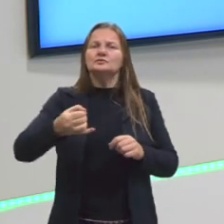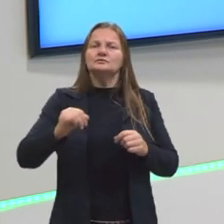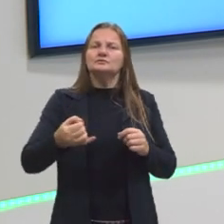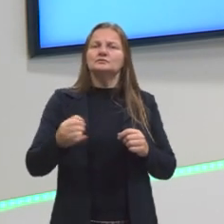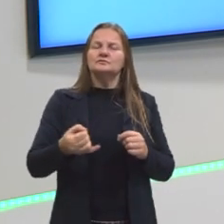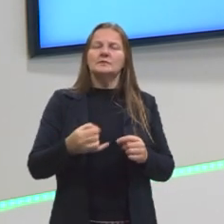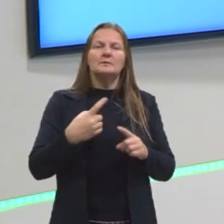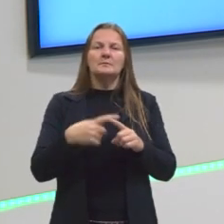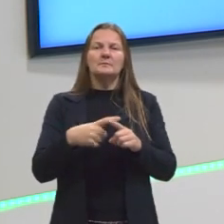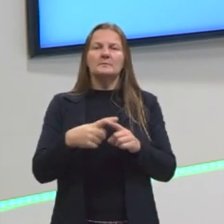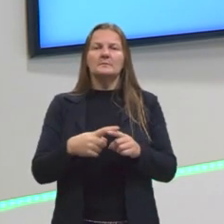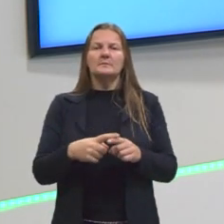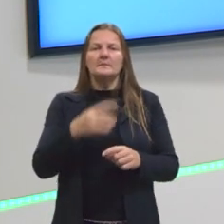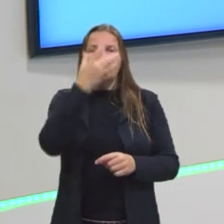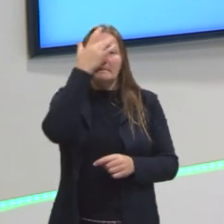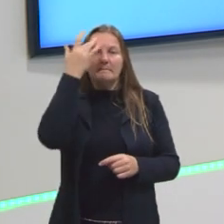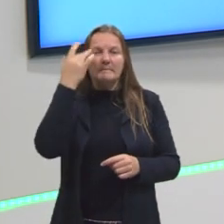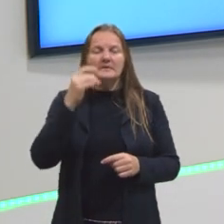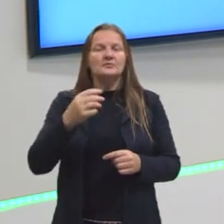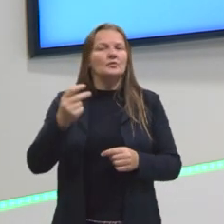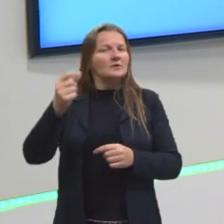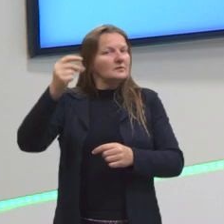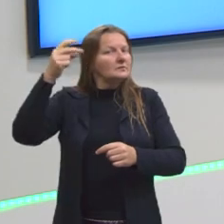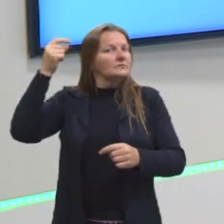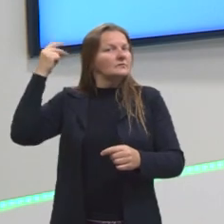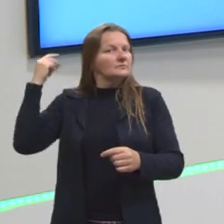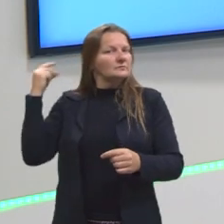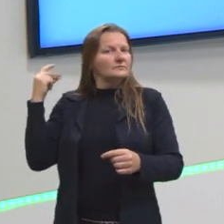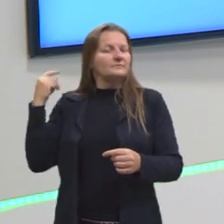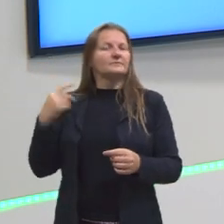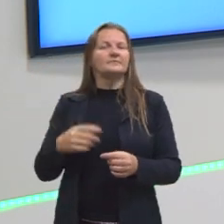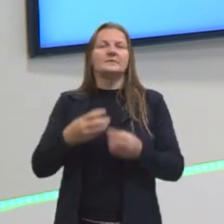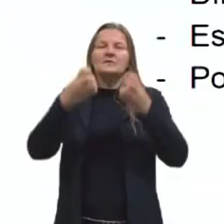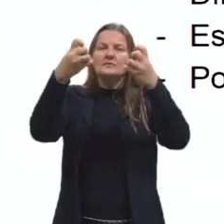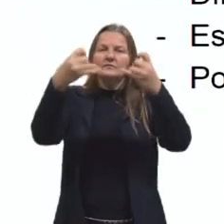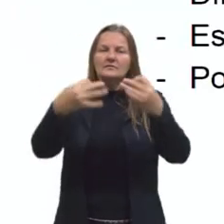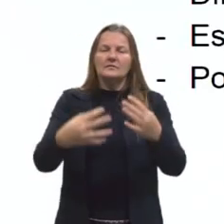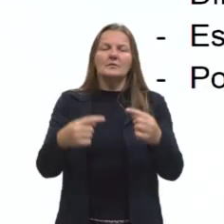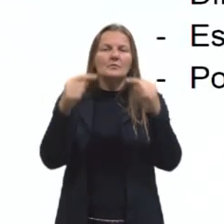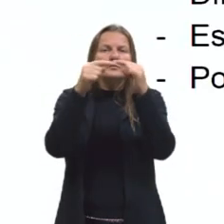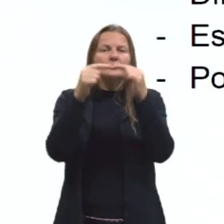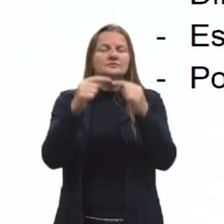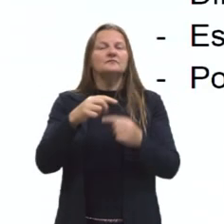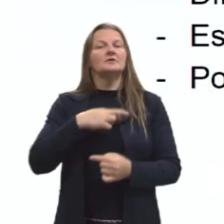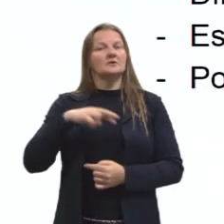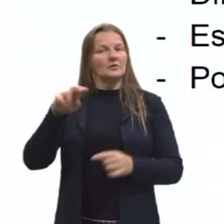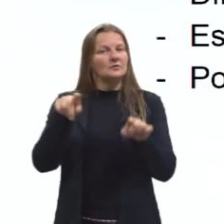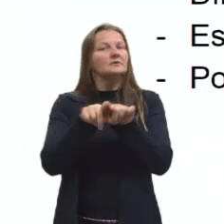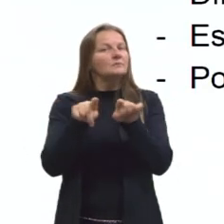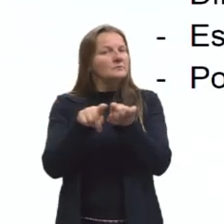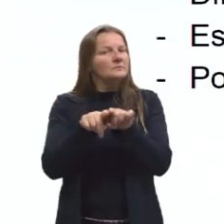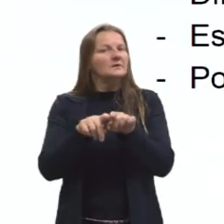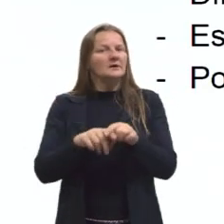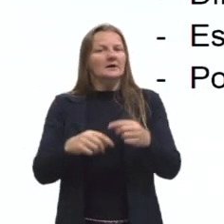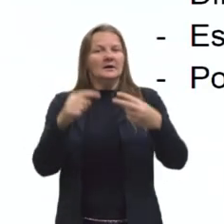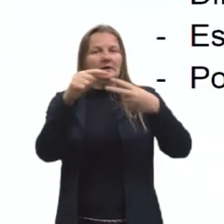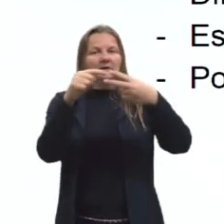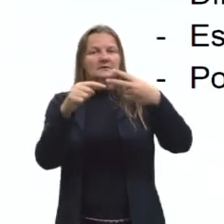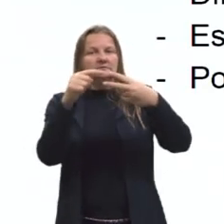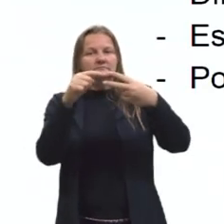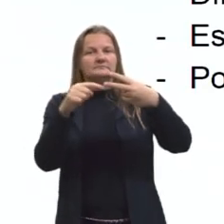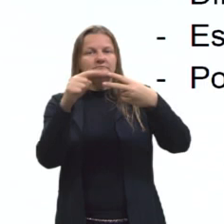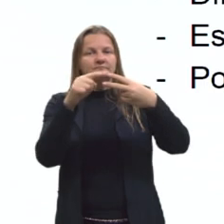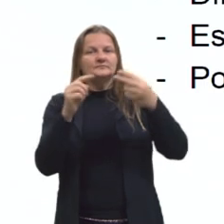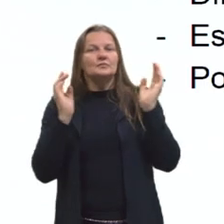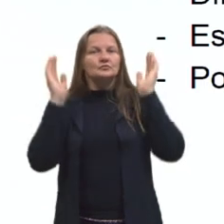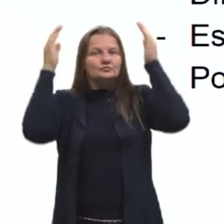escravidão para as pessoas na época. E a gente pode falar também de alguns motivos religiosos, tiveram bulas papais